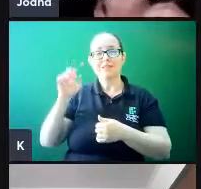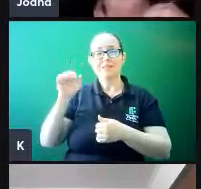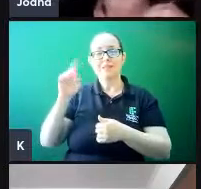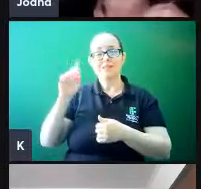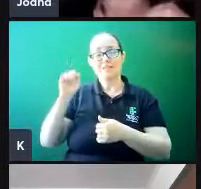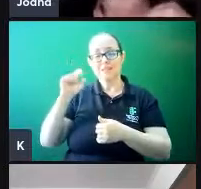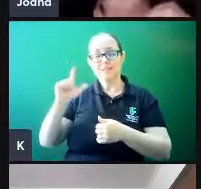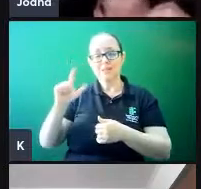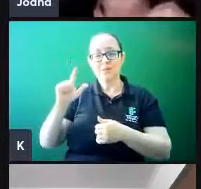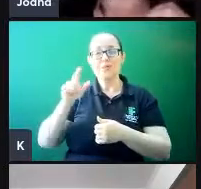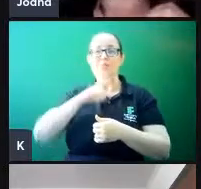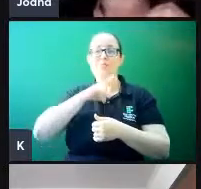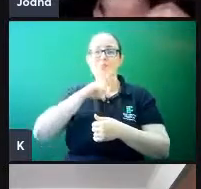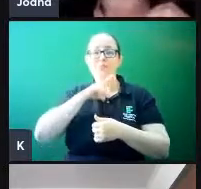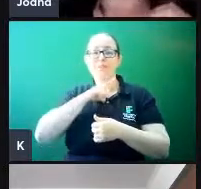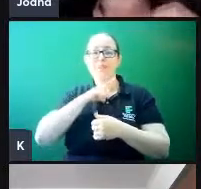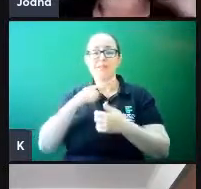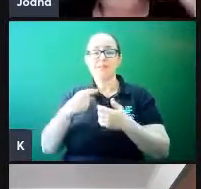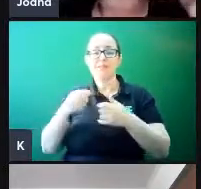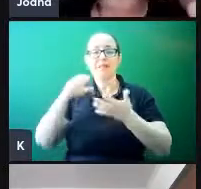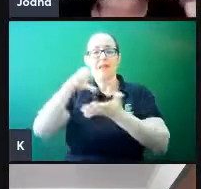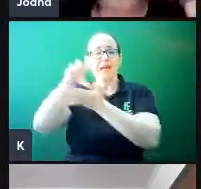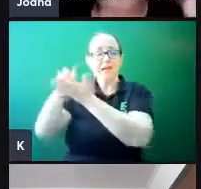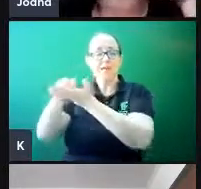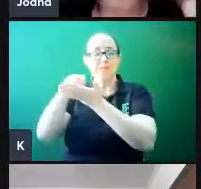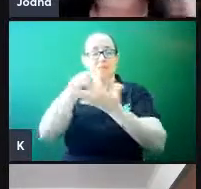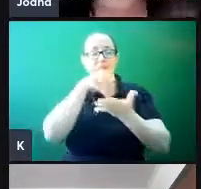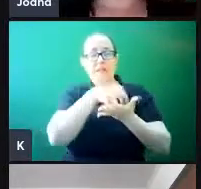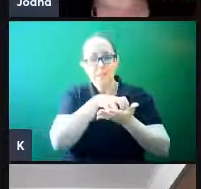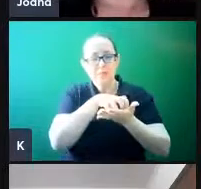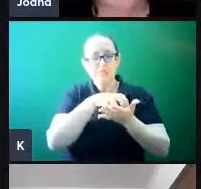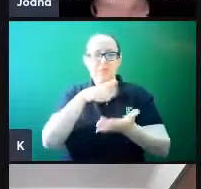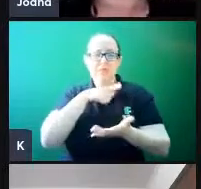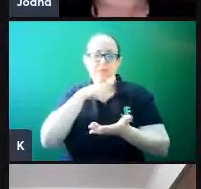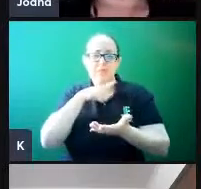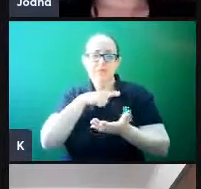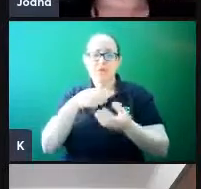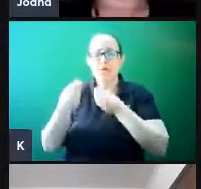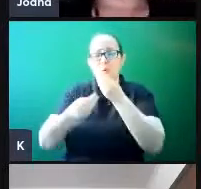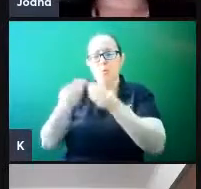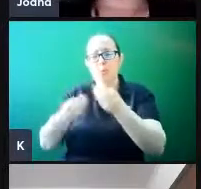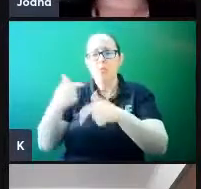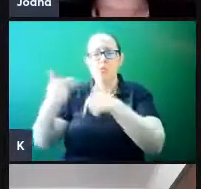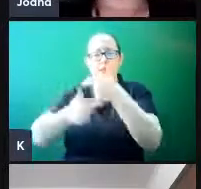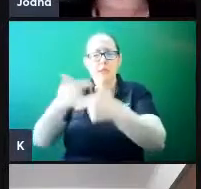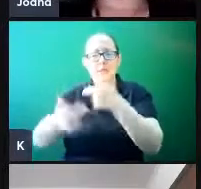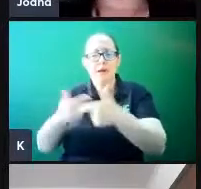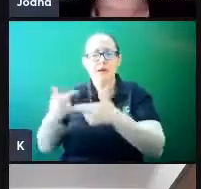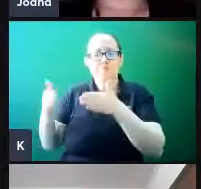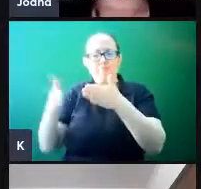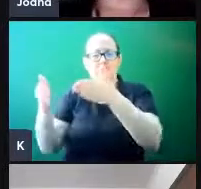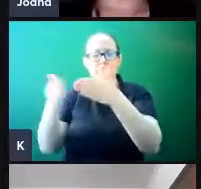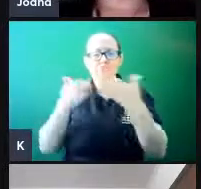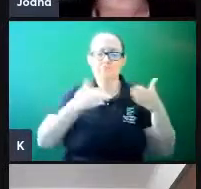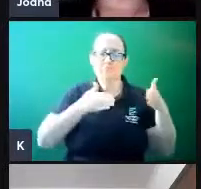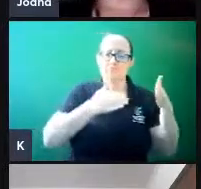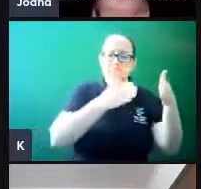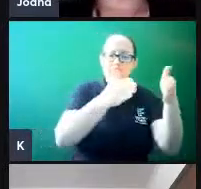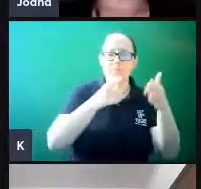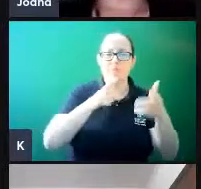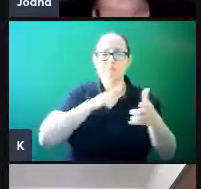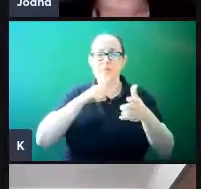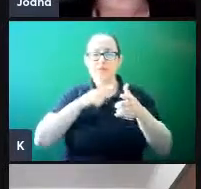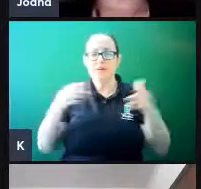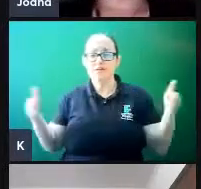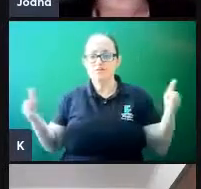bastante distintas, não é? Cada campo tem a sua linha de trabalho e de atuação. Então, acaba tendo transversalidade nesse